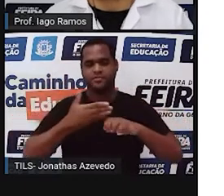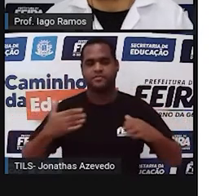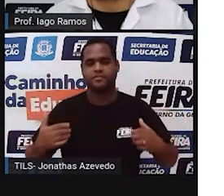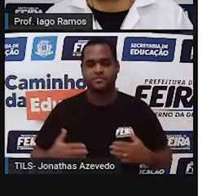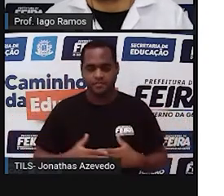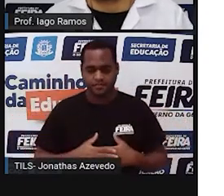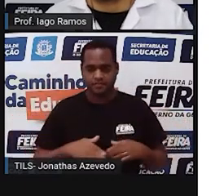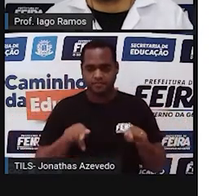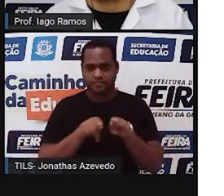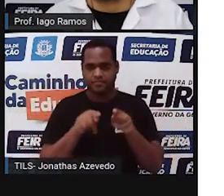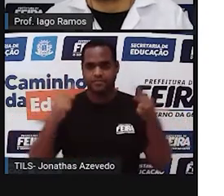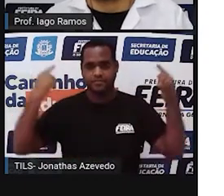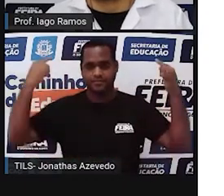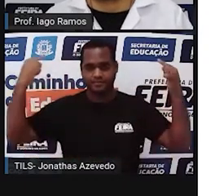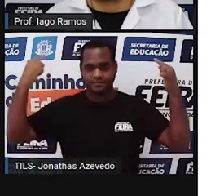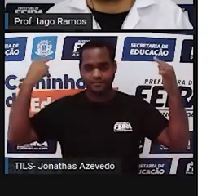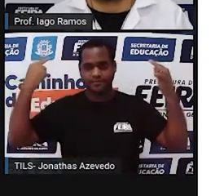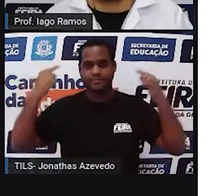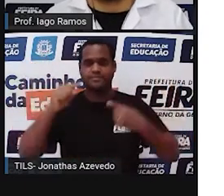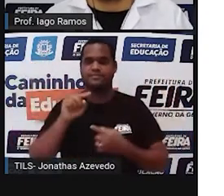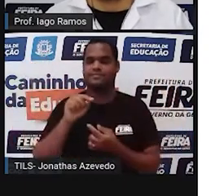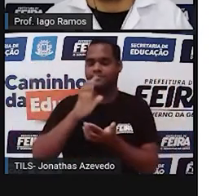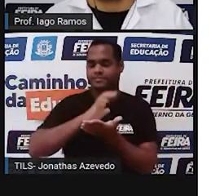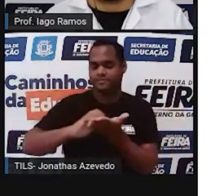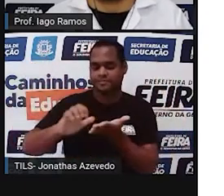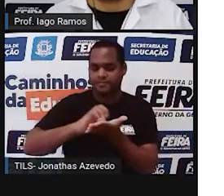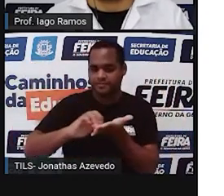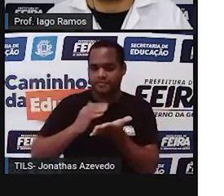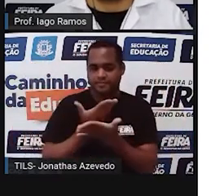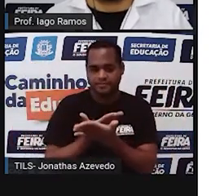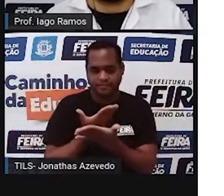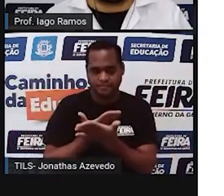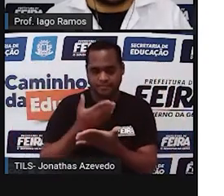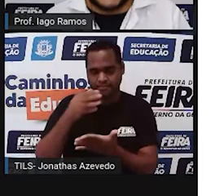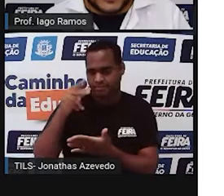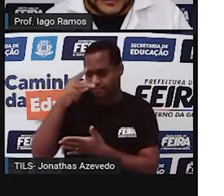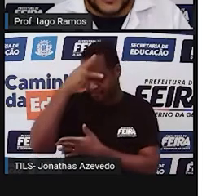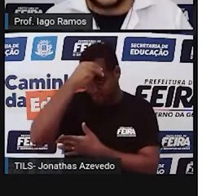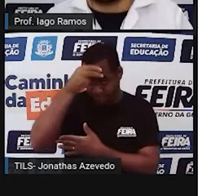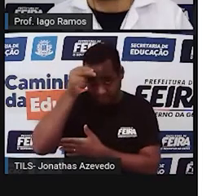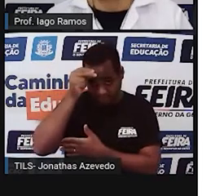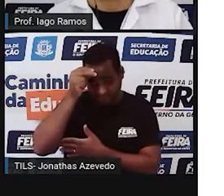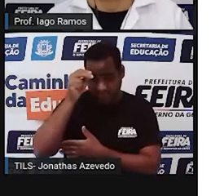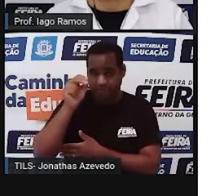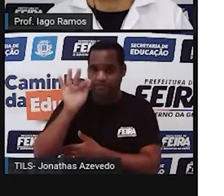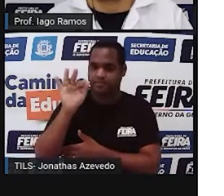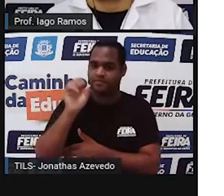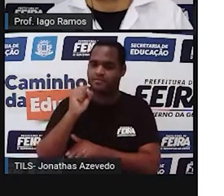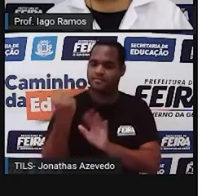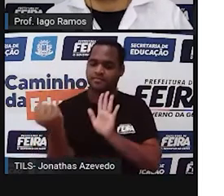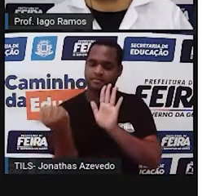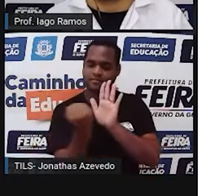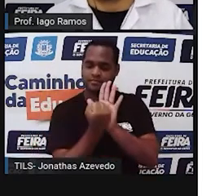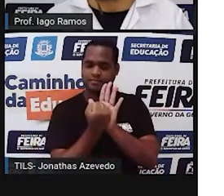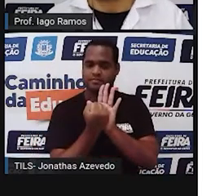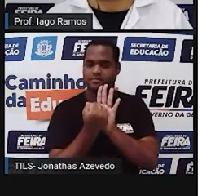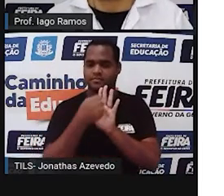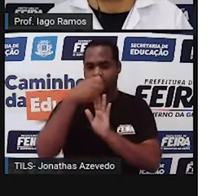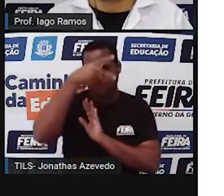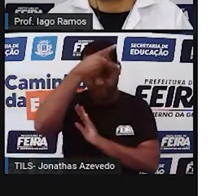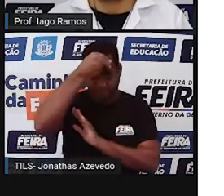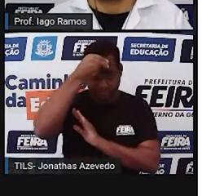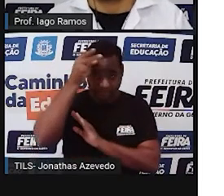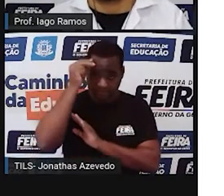atrás de mim está o cartaz da Secretaria Municipal de Educação de Feira de Santana, com as logomarcas da Prefeitura